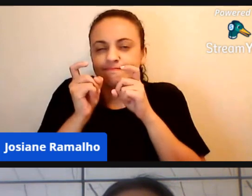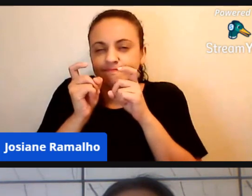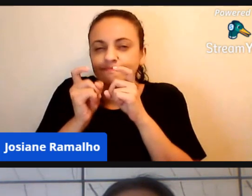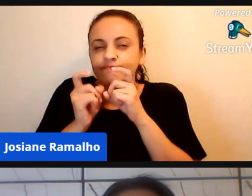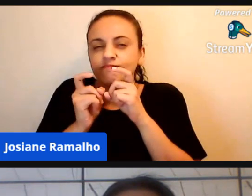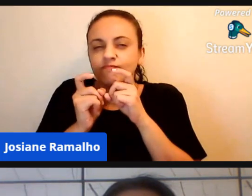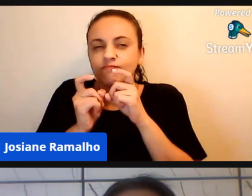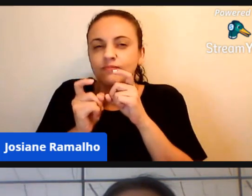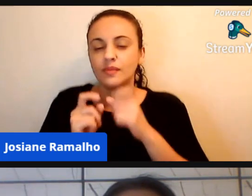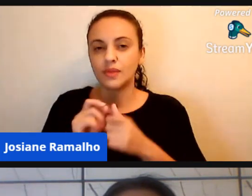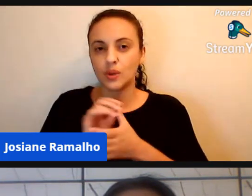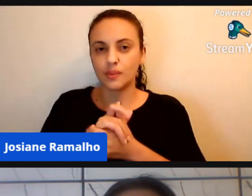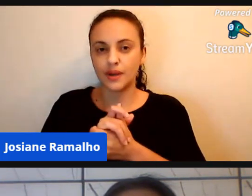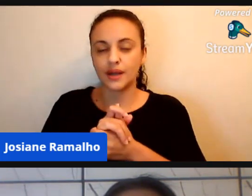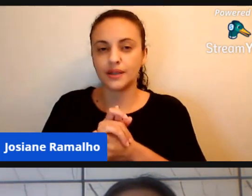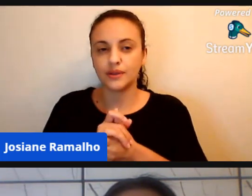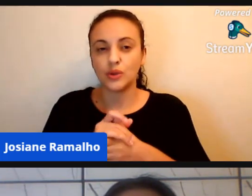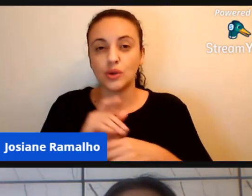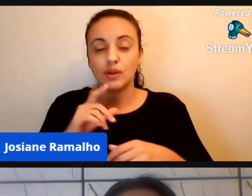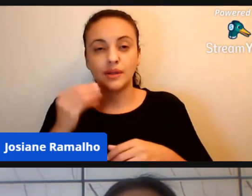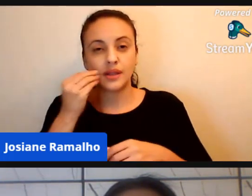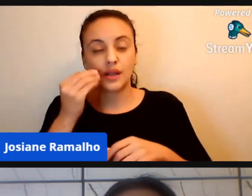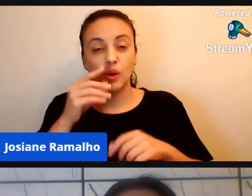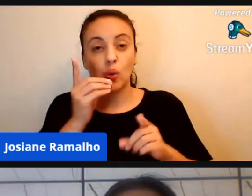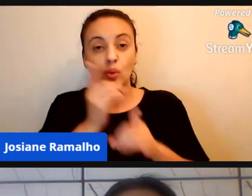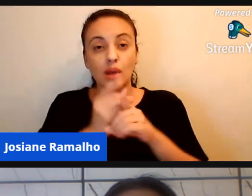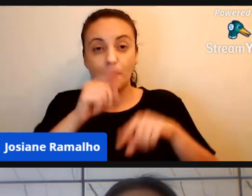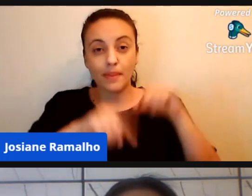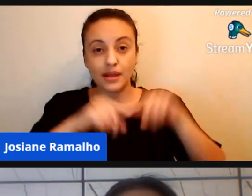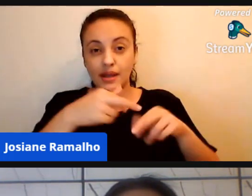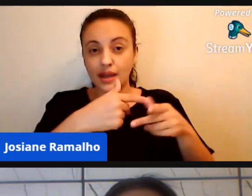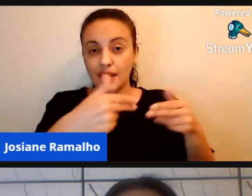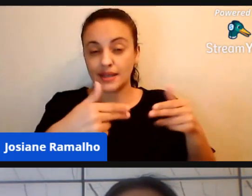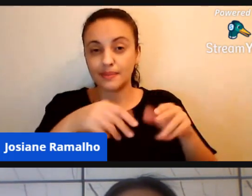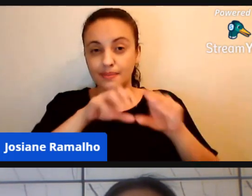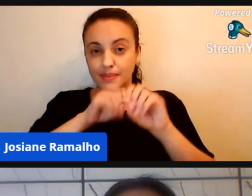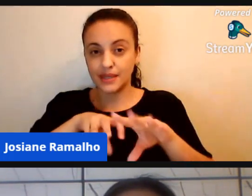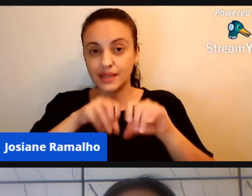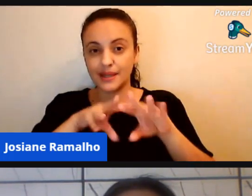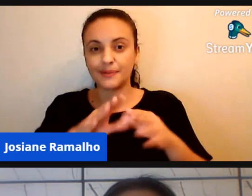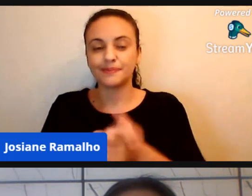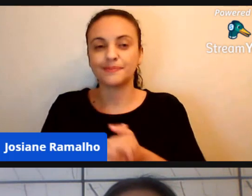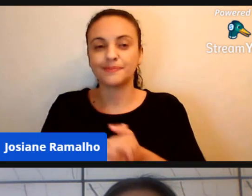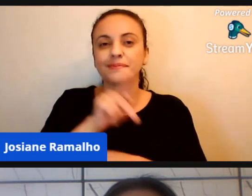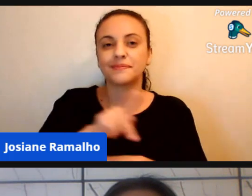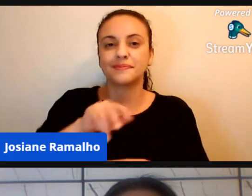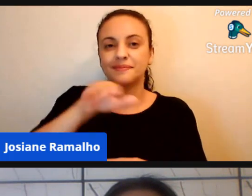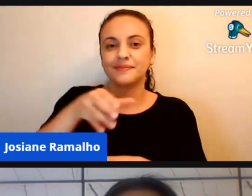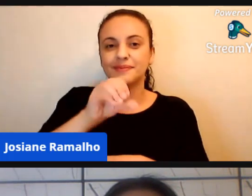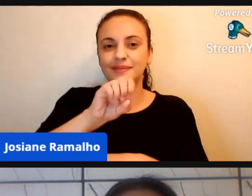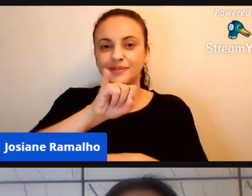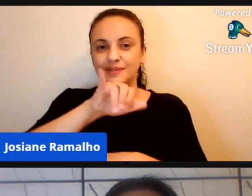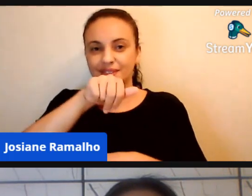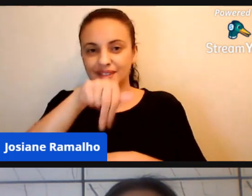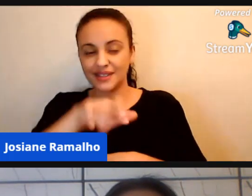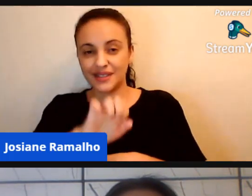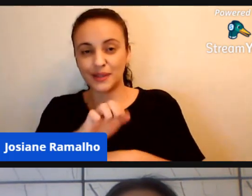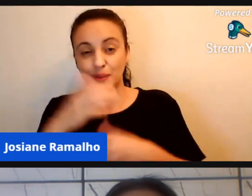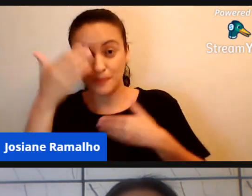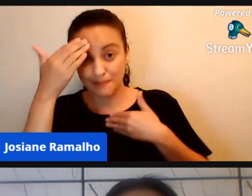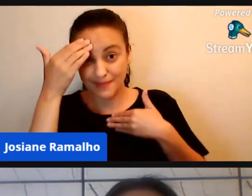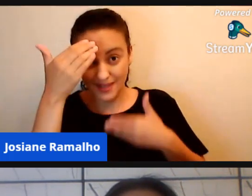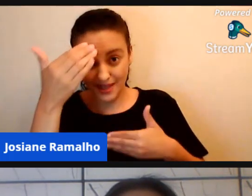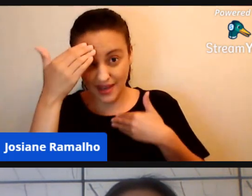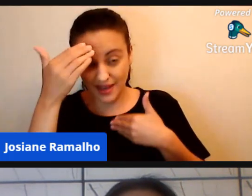ferramenta para ensinar. professora Cristiane, professora Josiane, obrigada pela tua